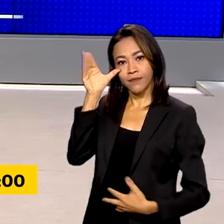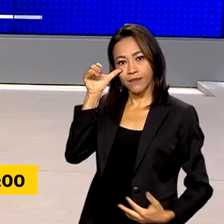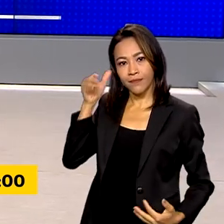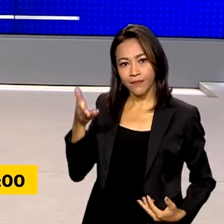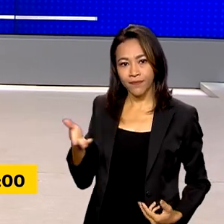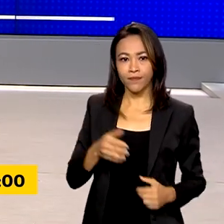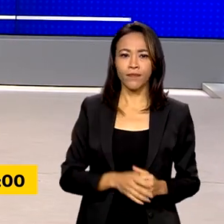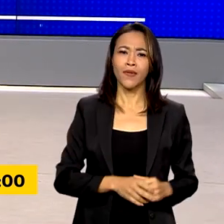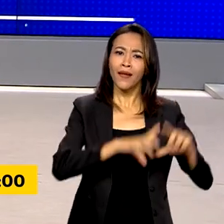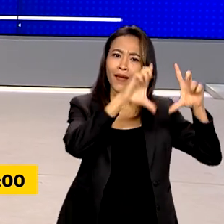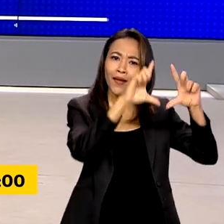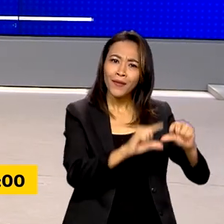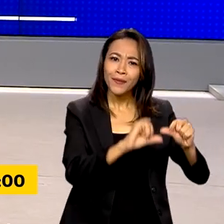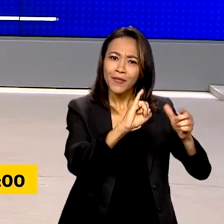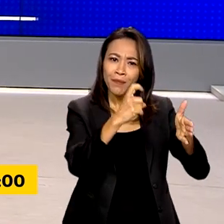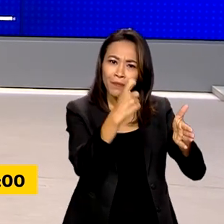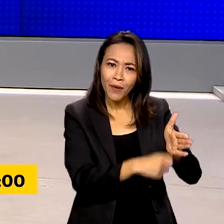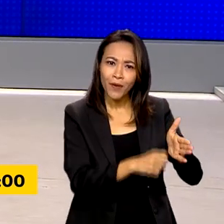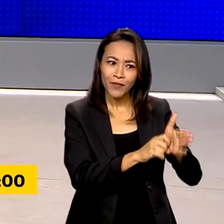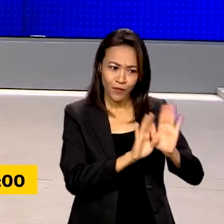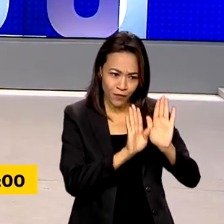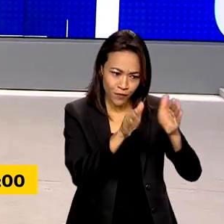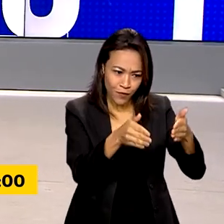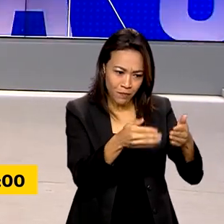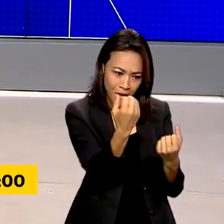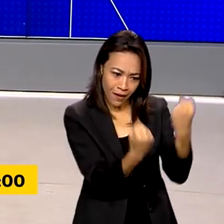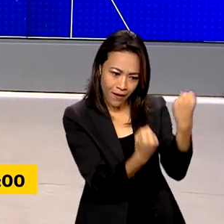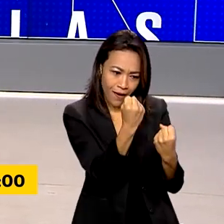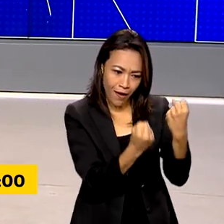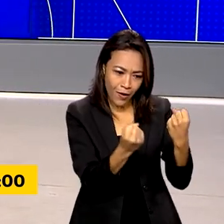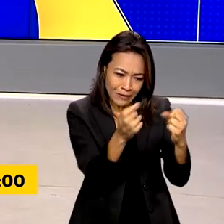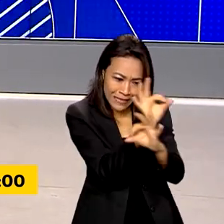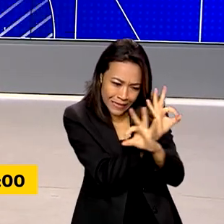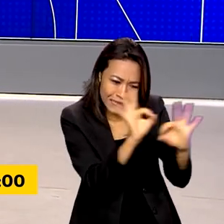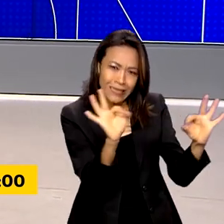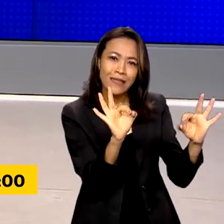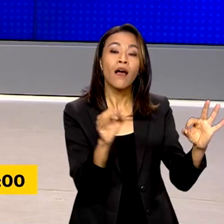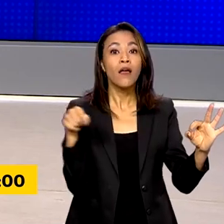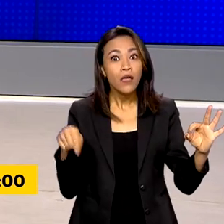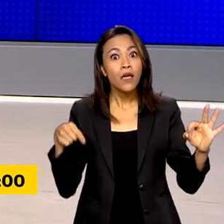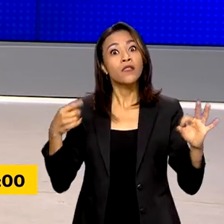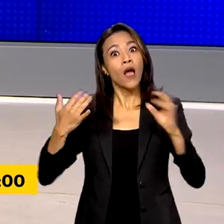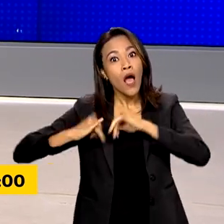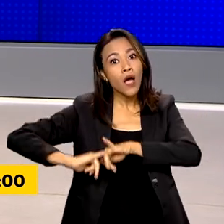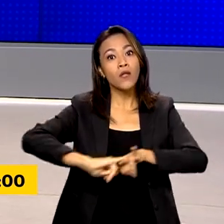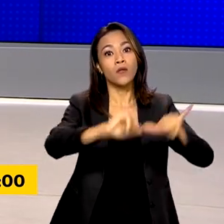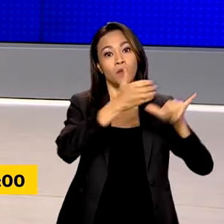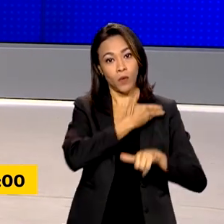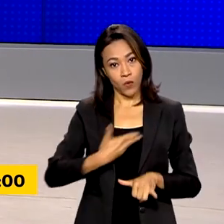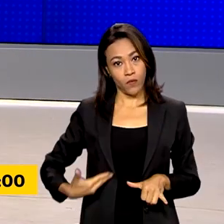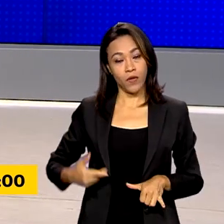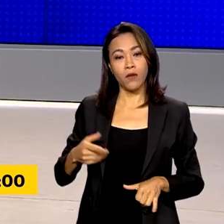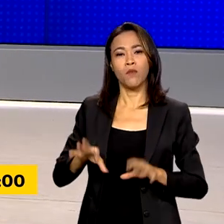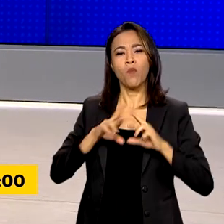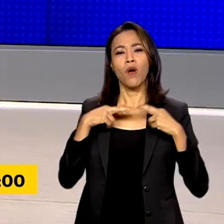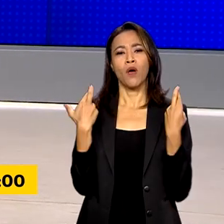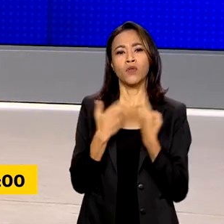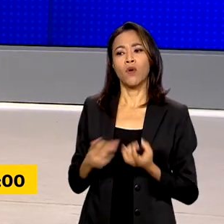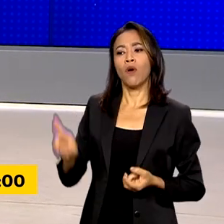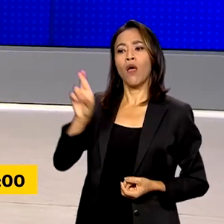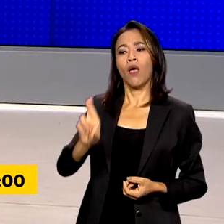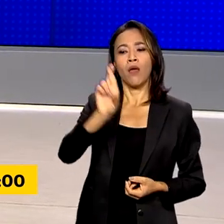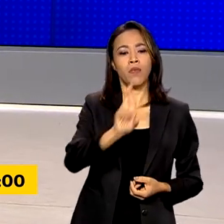Menos impostos para carros zero quilômetro. O anúncio foi feito pelo governo em reunião com representantes do setor